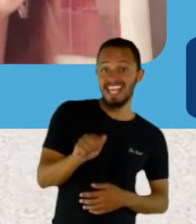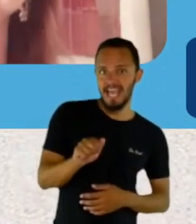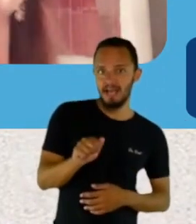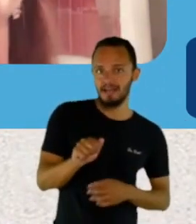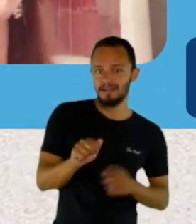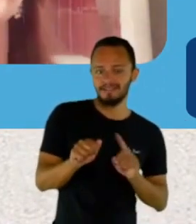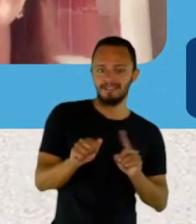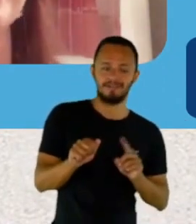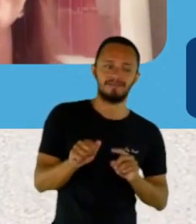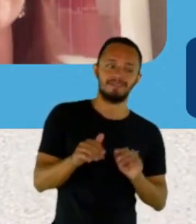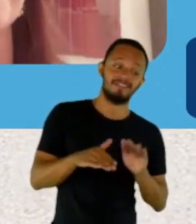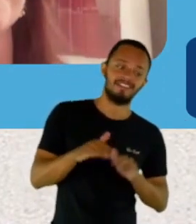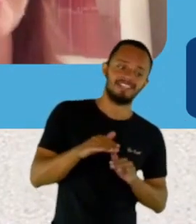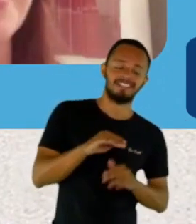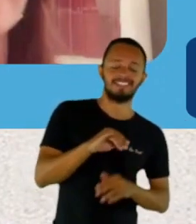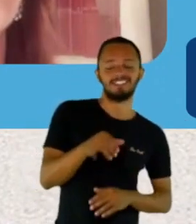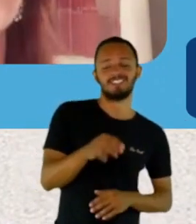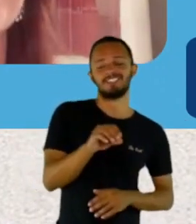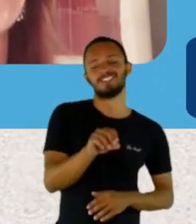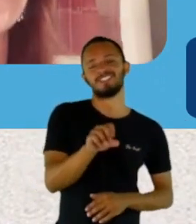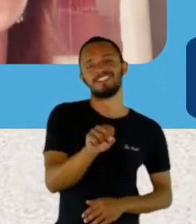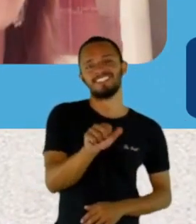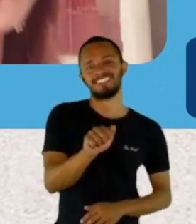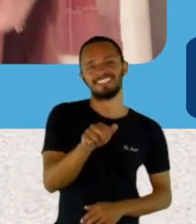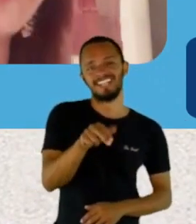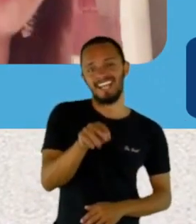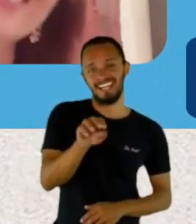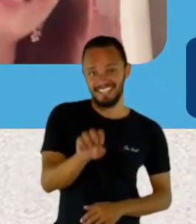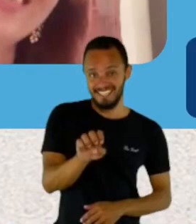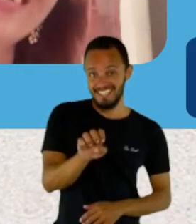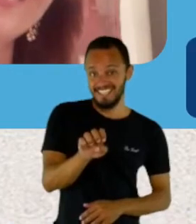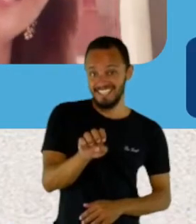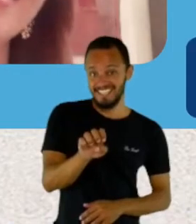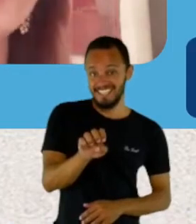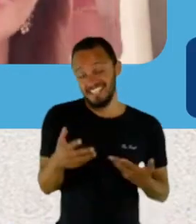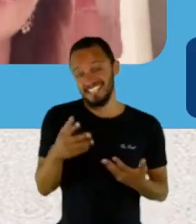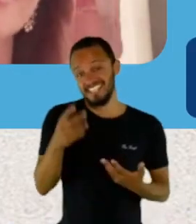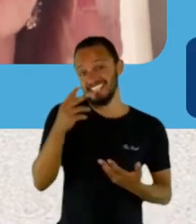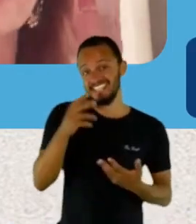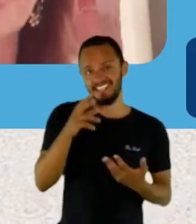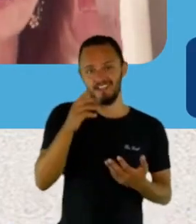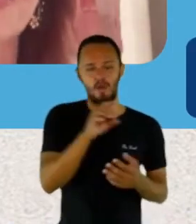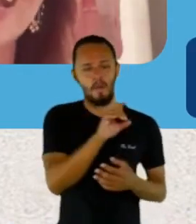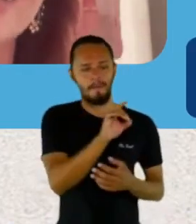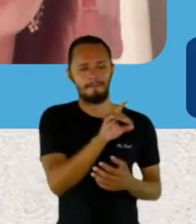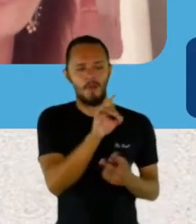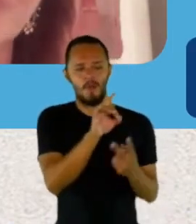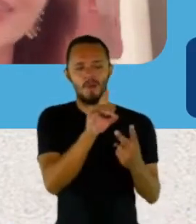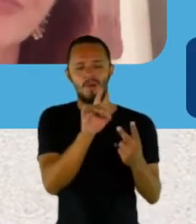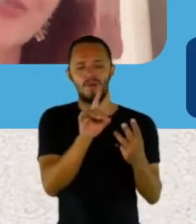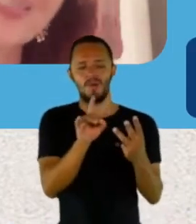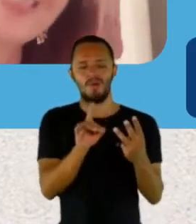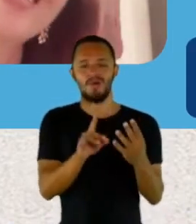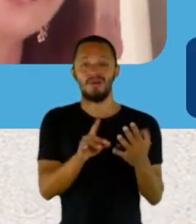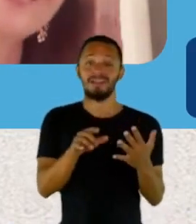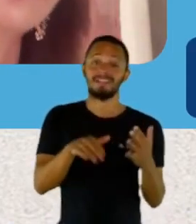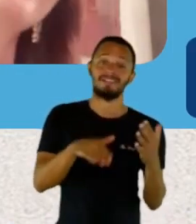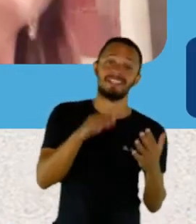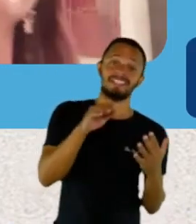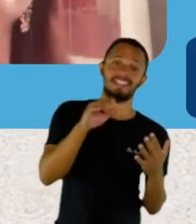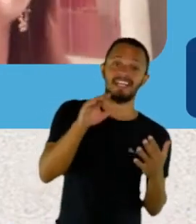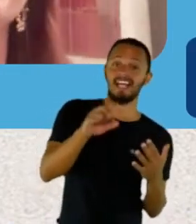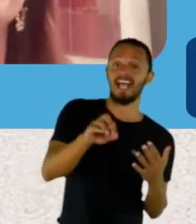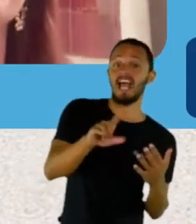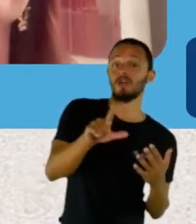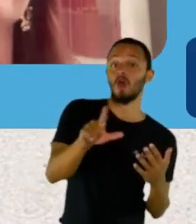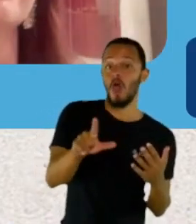Josane, e um pouco de coisa de todos nós. Vai ter uma Carol lá, talvez tenha uma Josane.